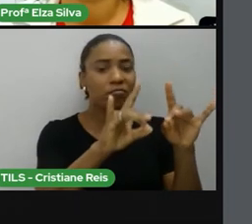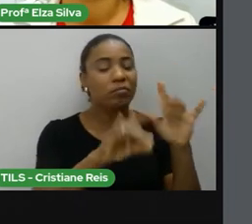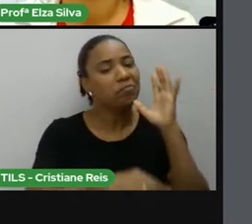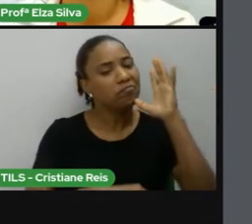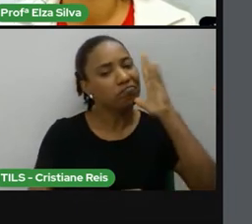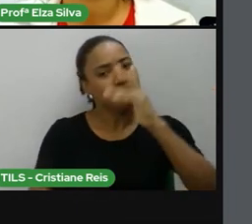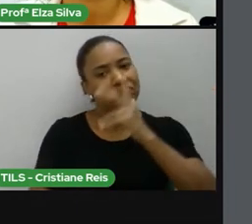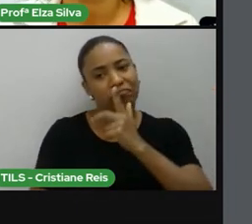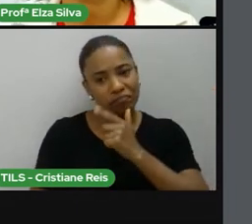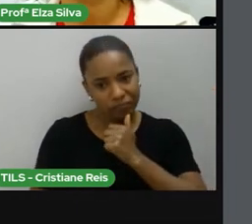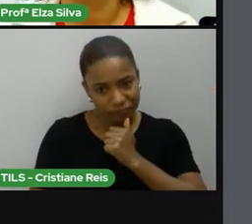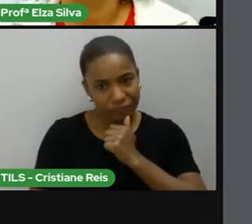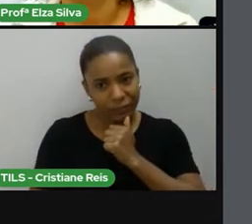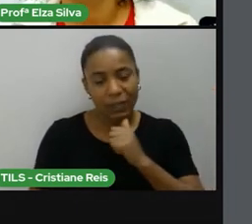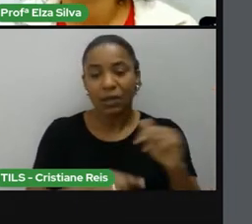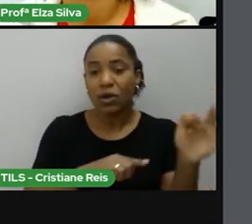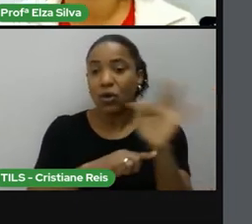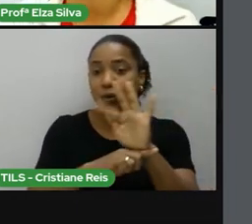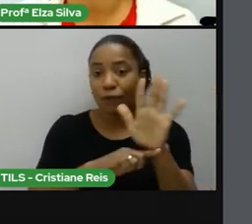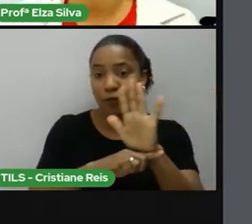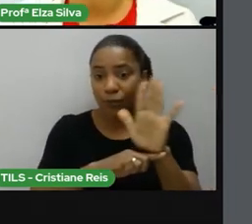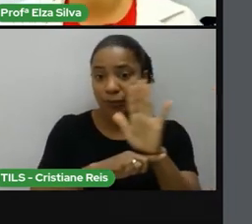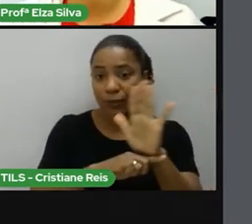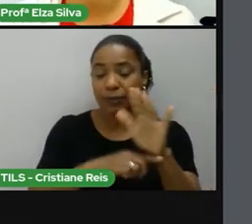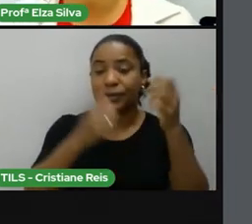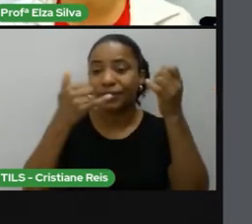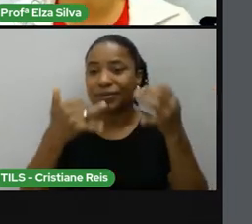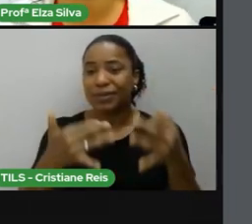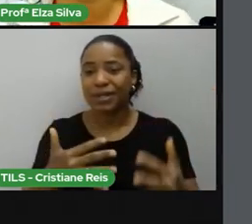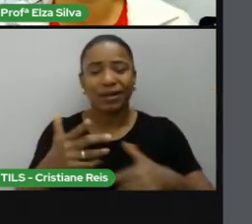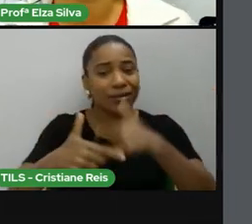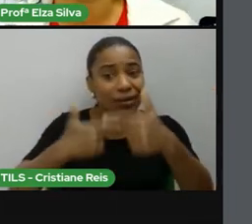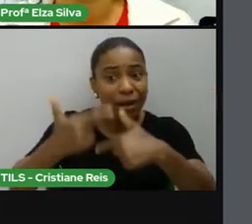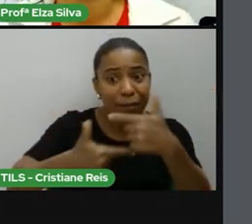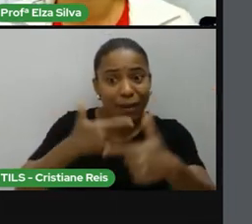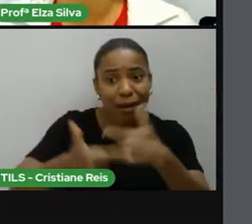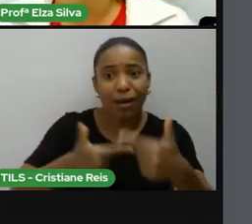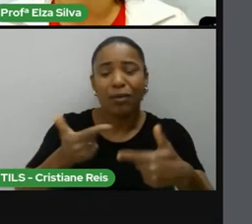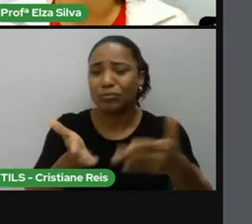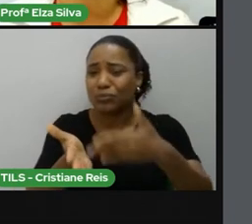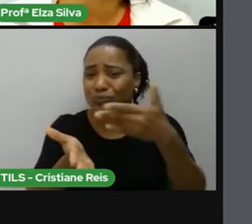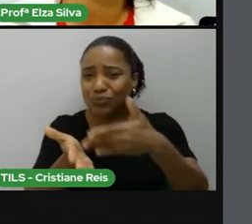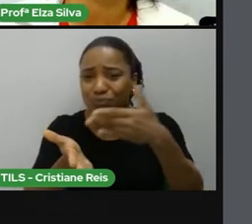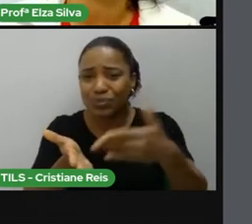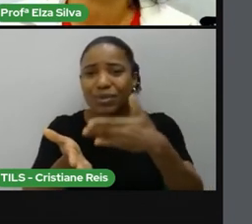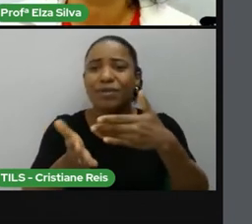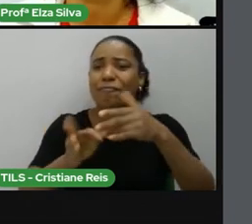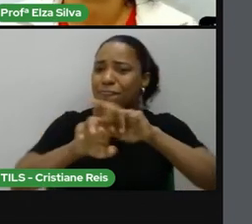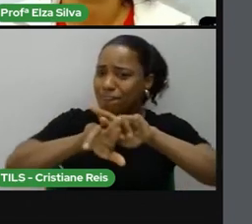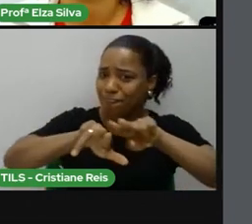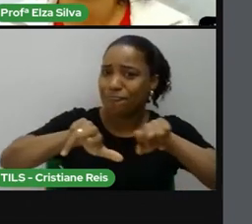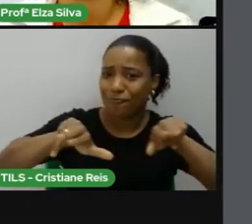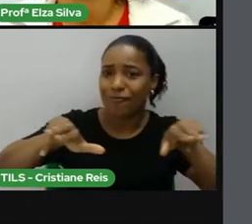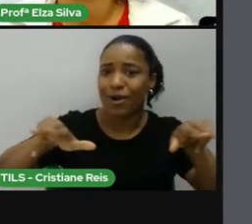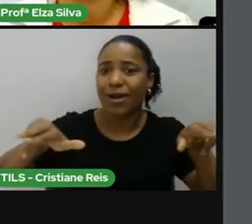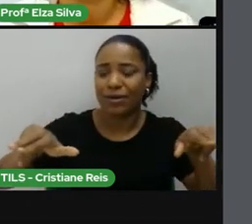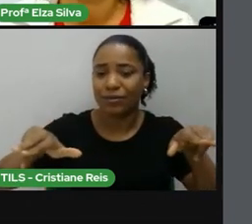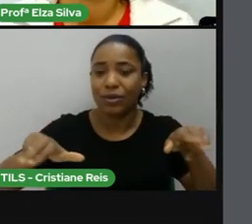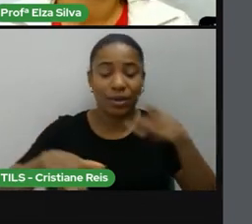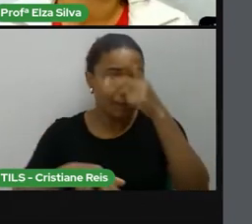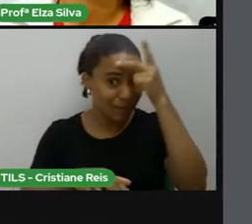de muitos trabalhos produzidos por essa autora e que foram elogiados pela crítica.